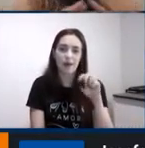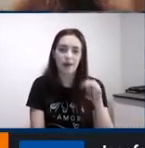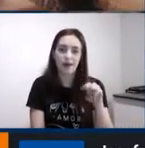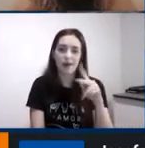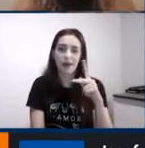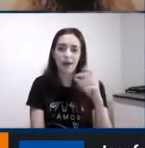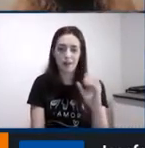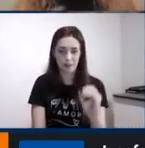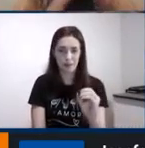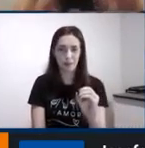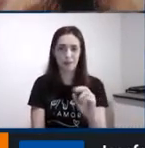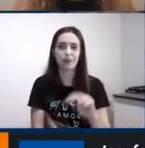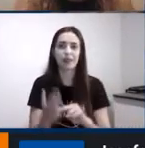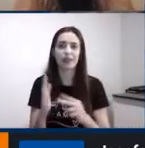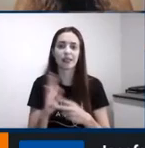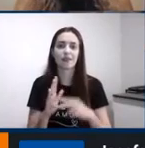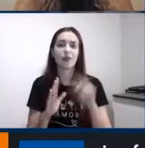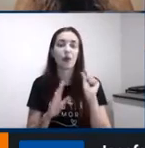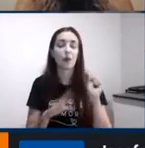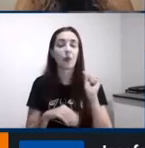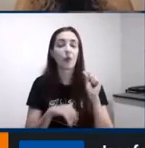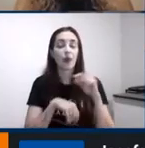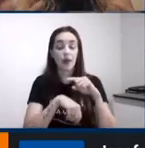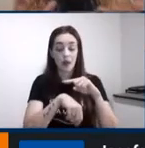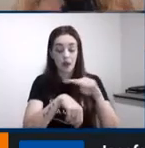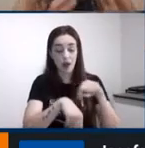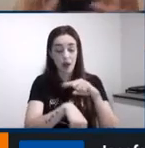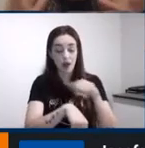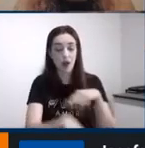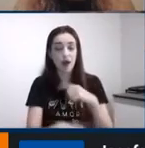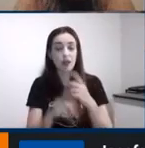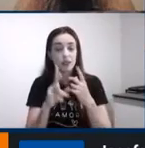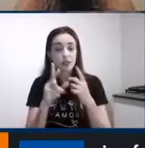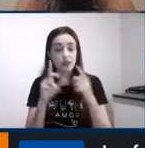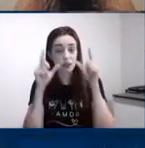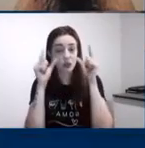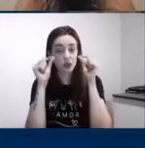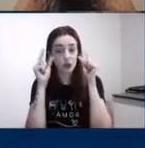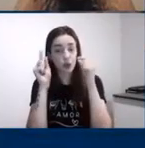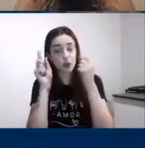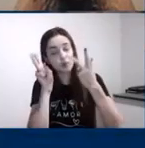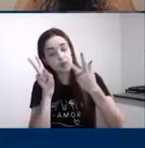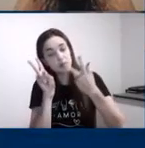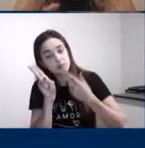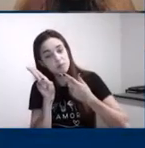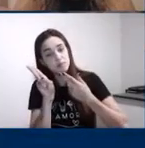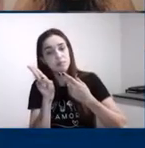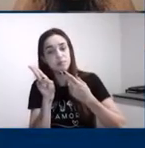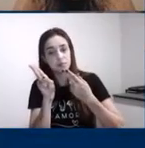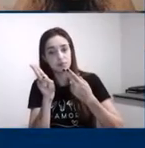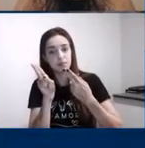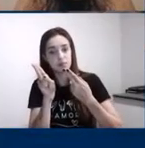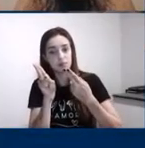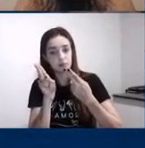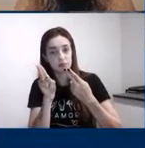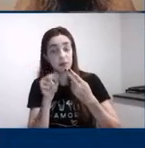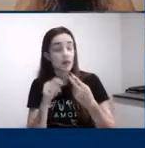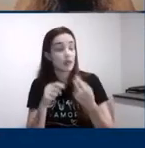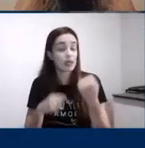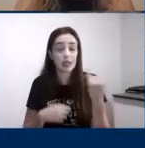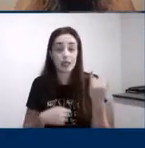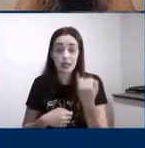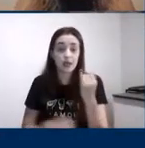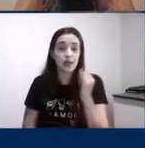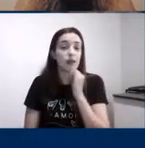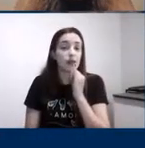do meu dia que teve 16 horas o que ele vai escolher para armazenar foram aqueles 40 minutos de aula da